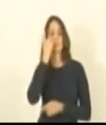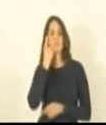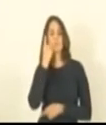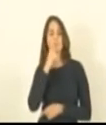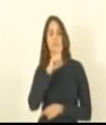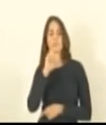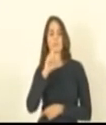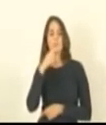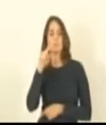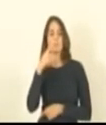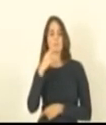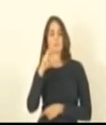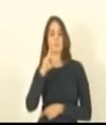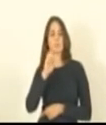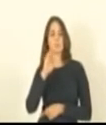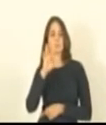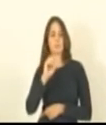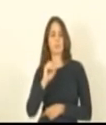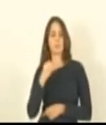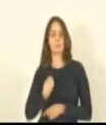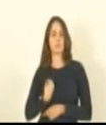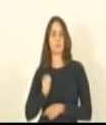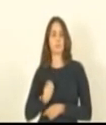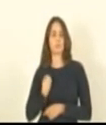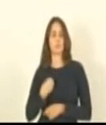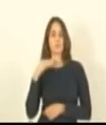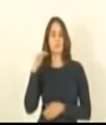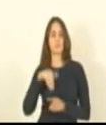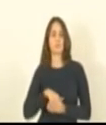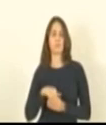registrarem seus respectivos votos